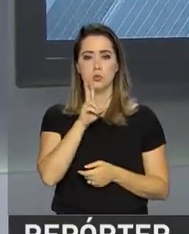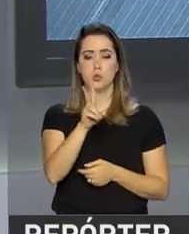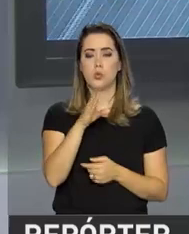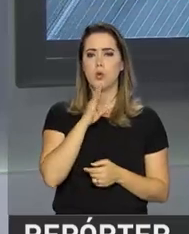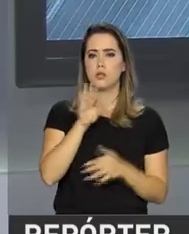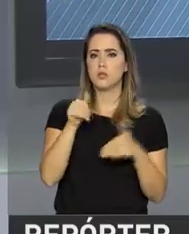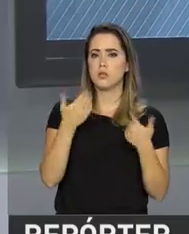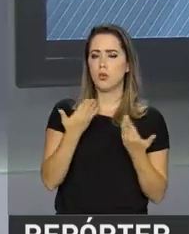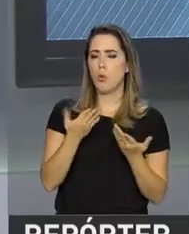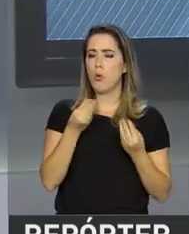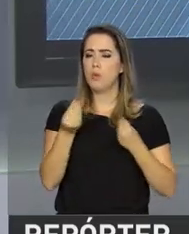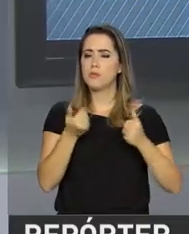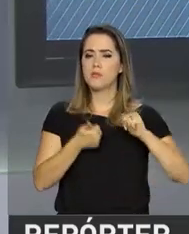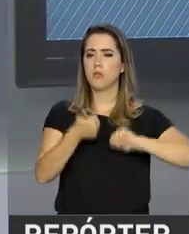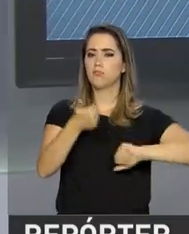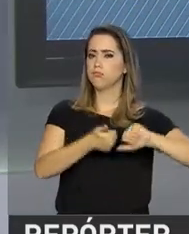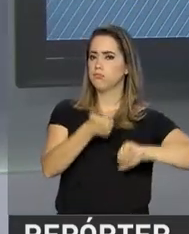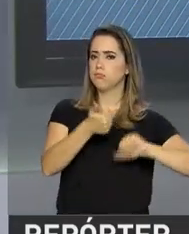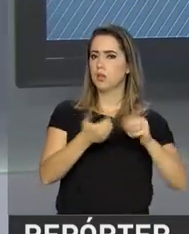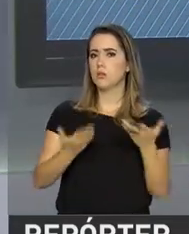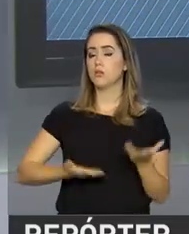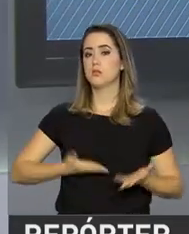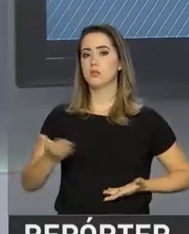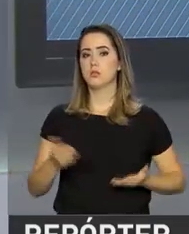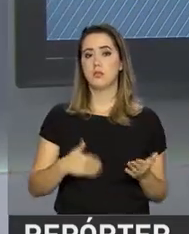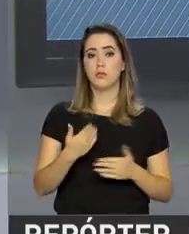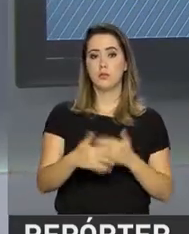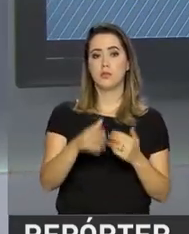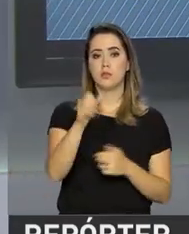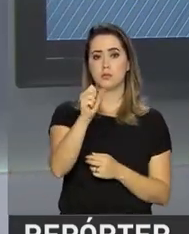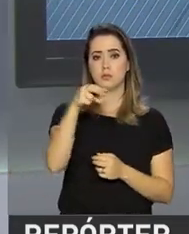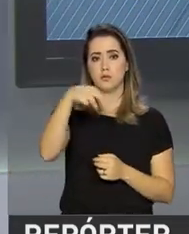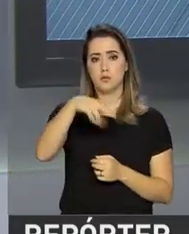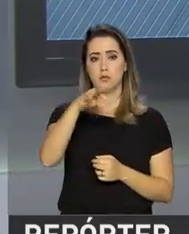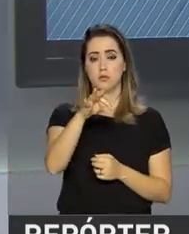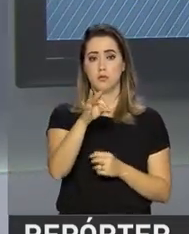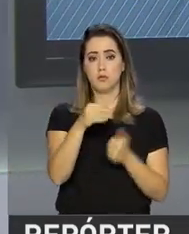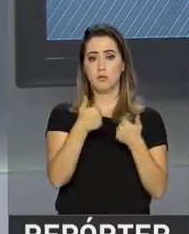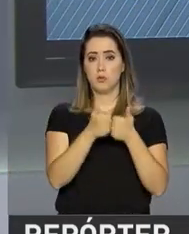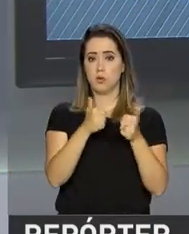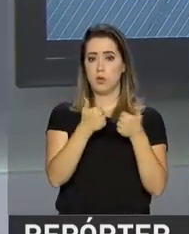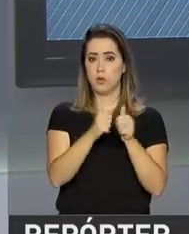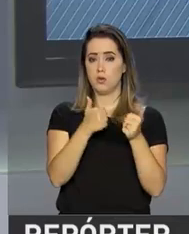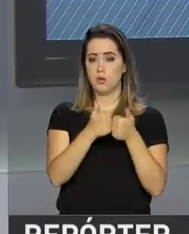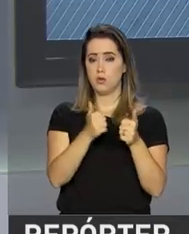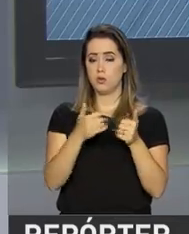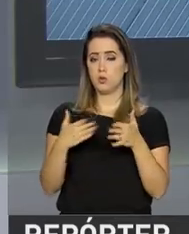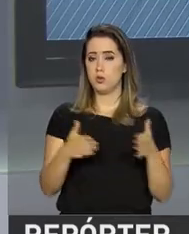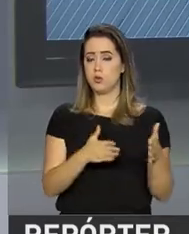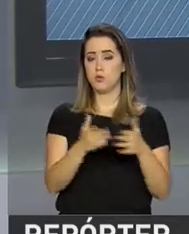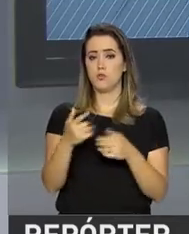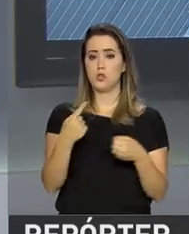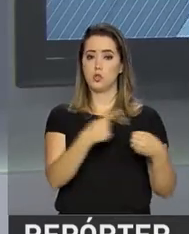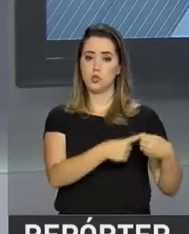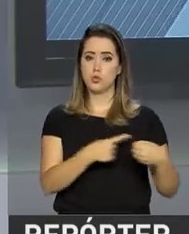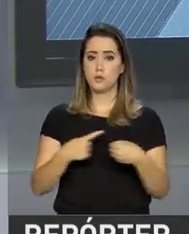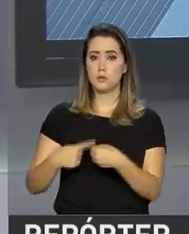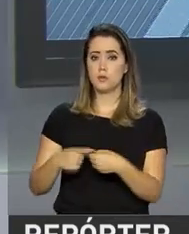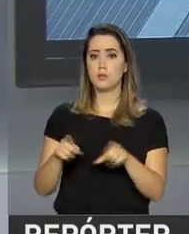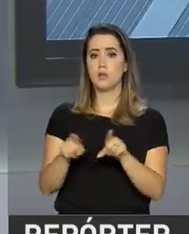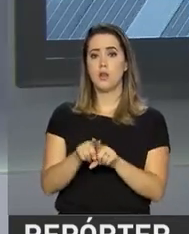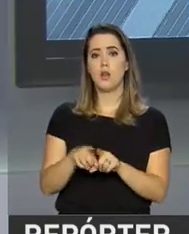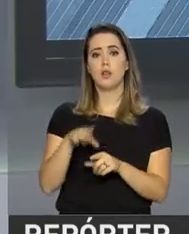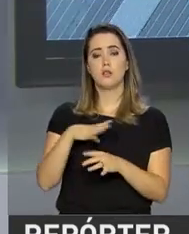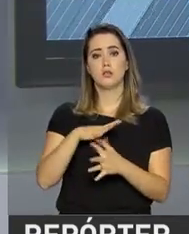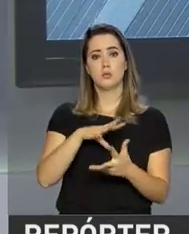conhecer o nível de satisfação sobre serviços regulados pela agência, como transporte rodoviário interestadual e internacional